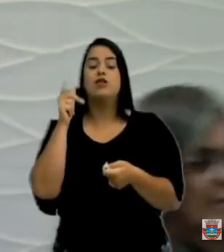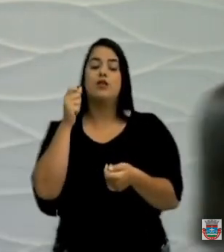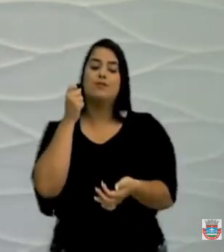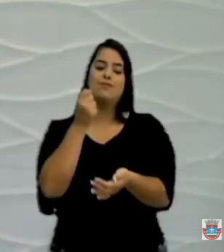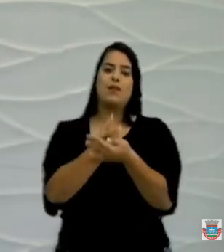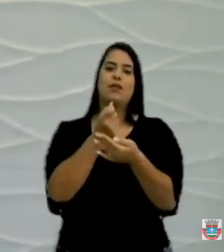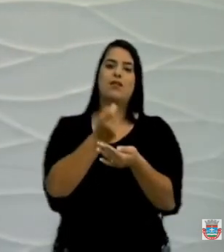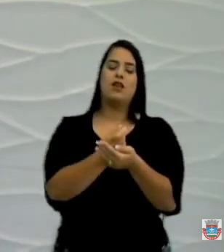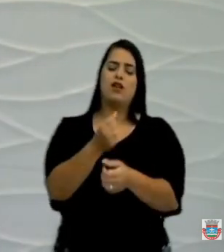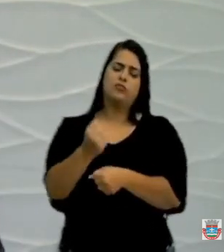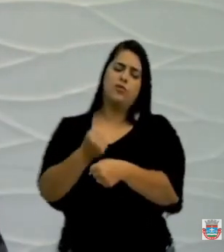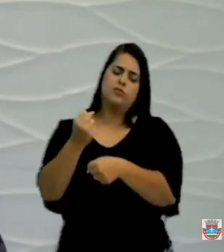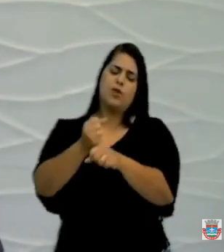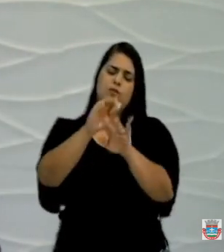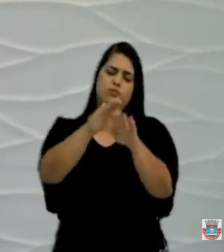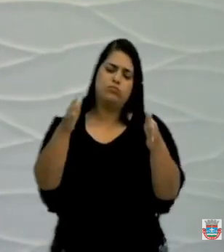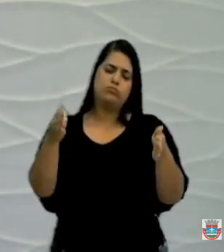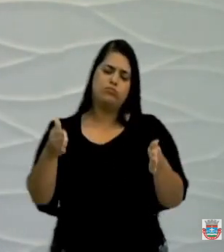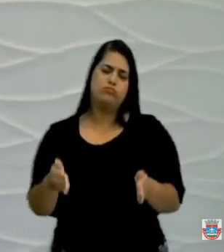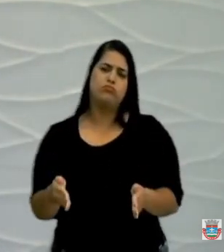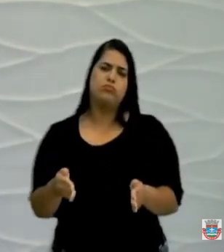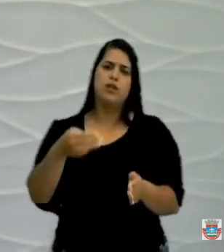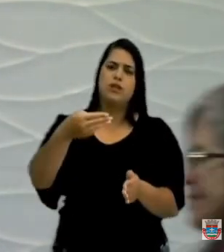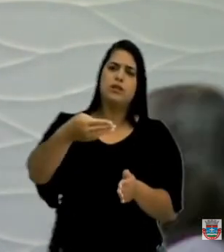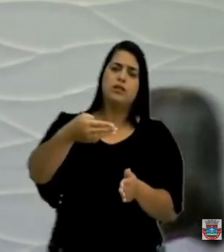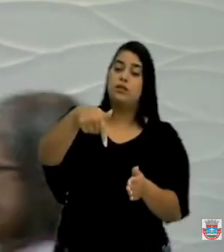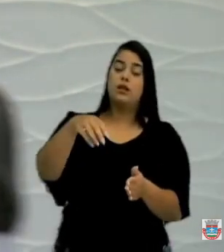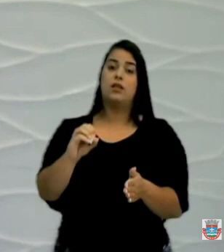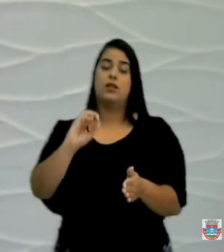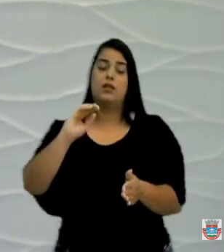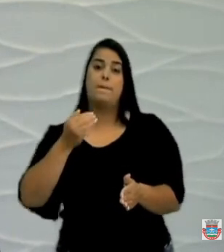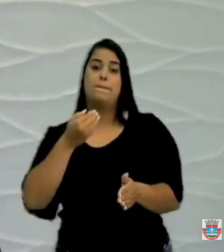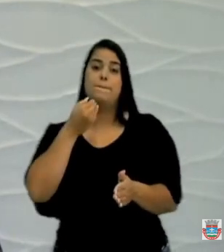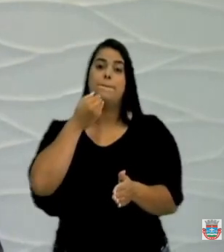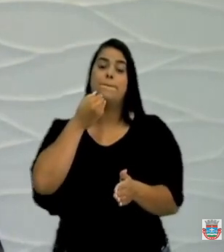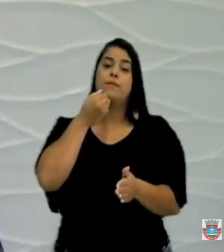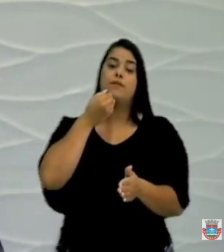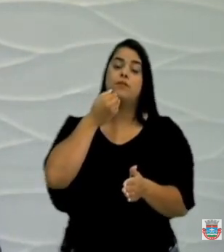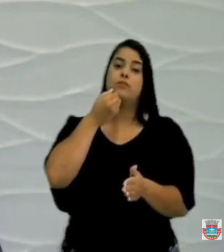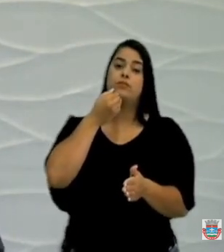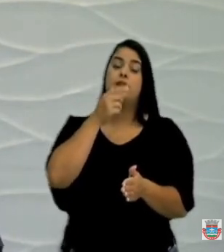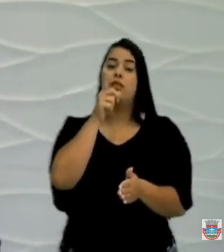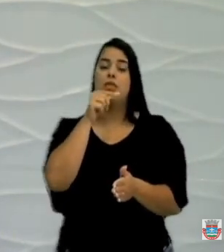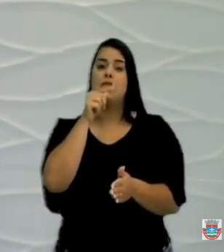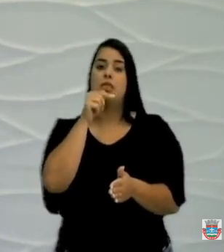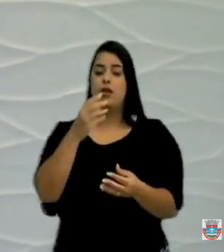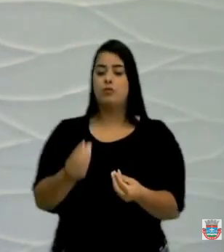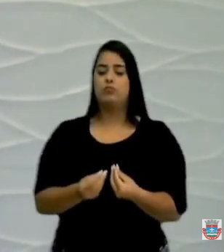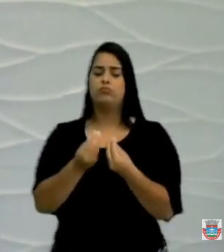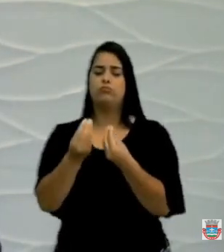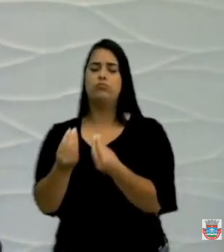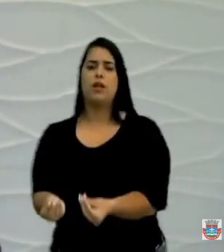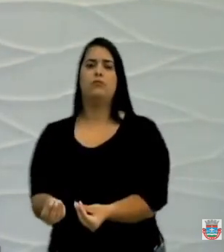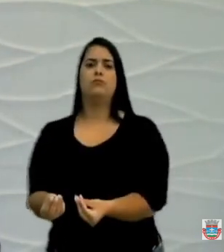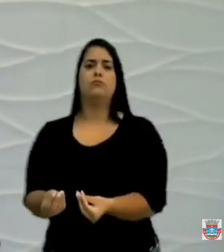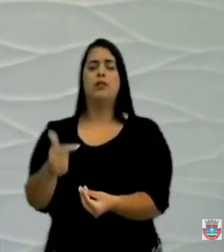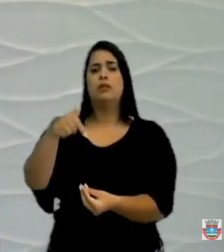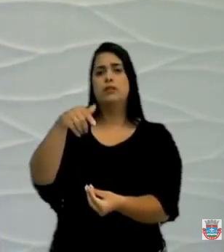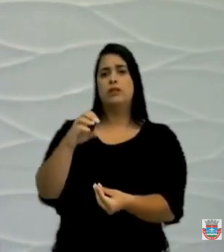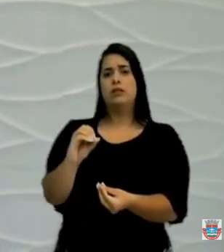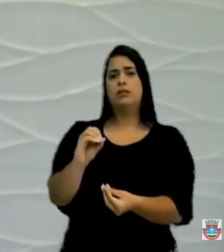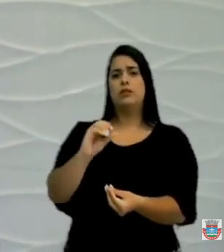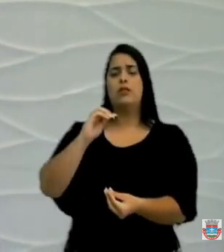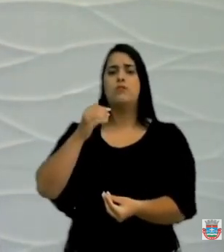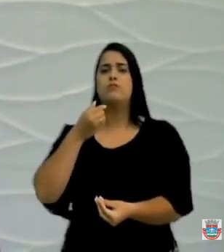uma cisterna com capacidade de 70 mil litros de água e o mesmo colocava lá 70 mil